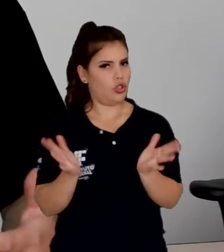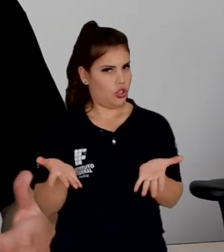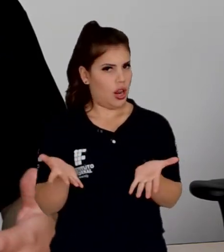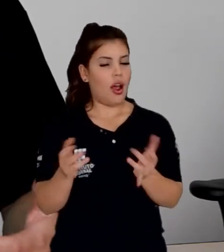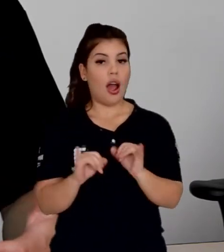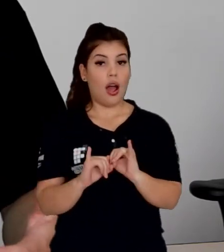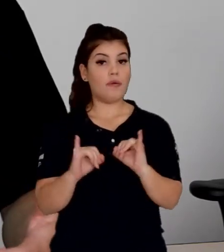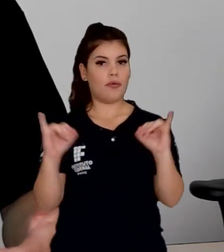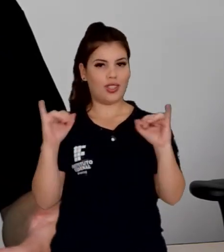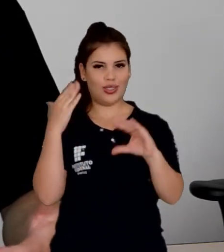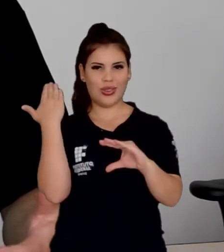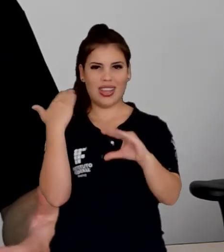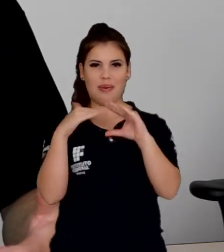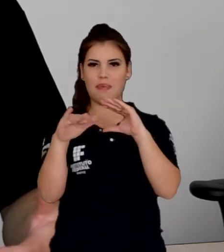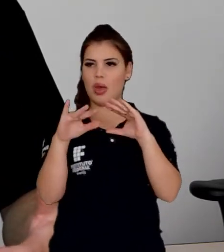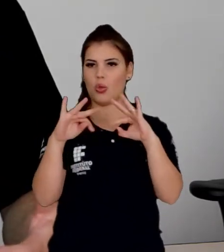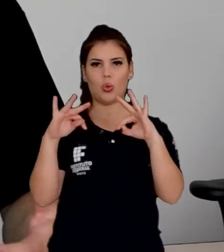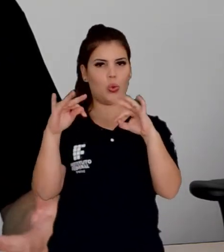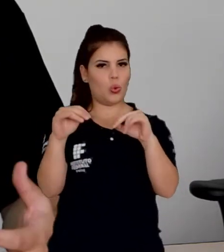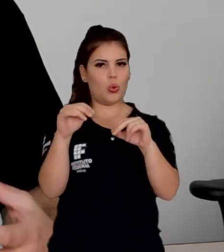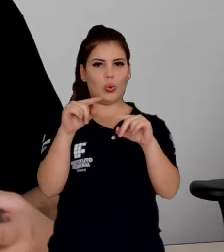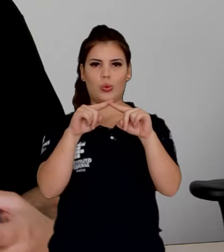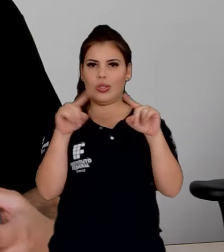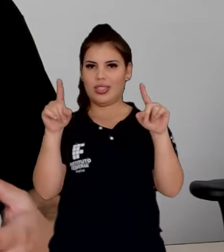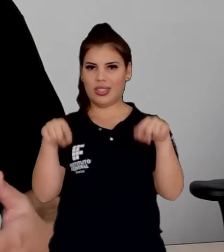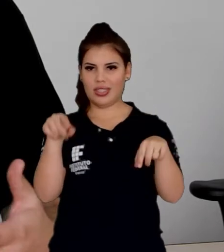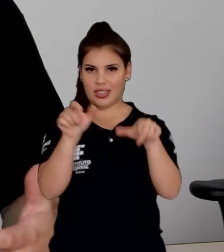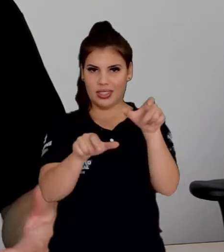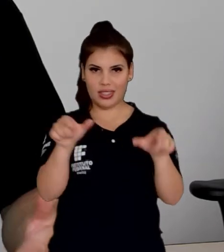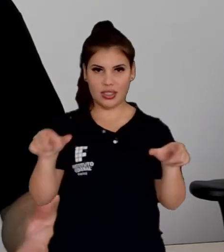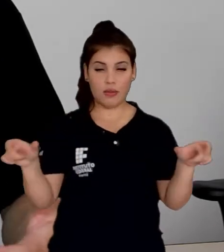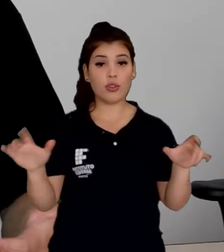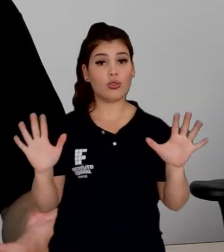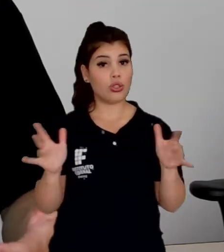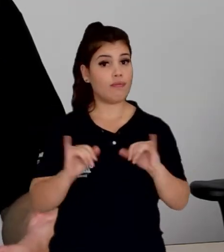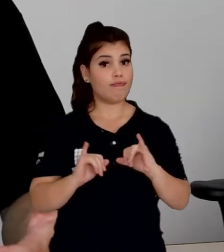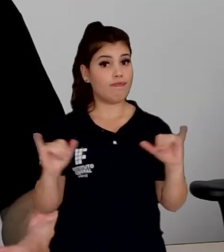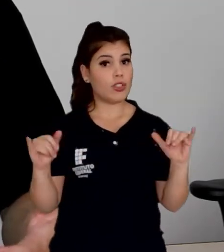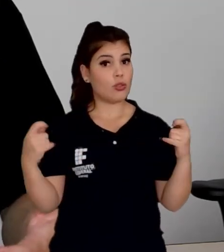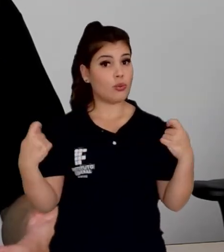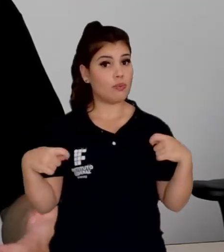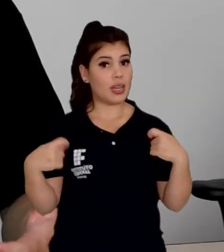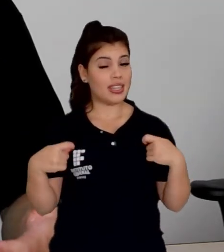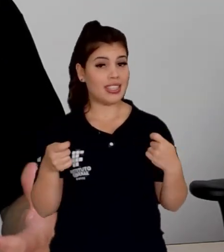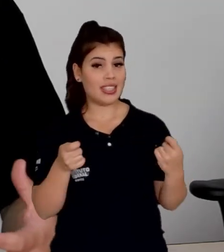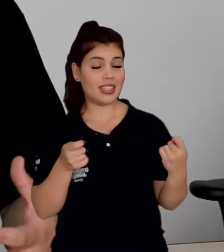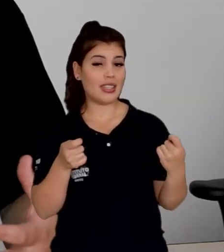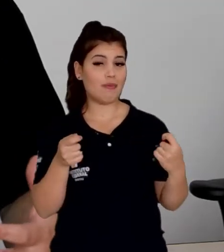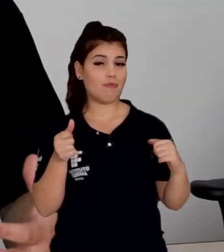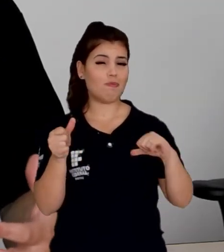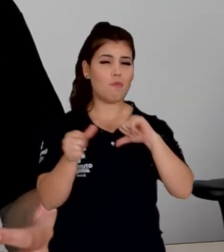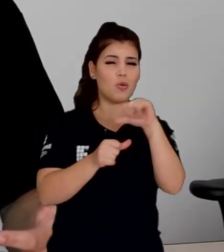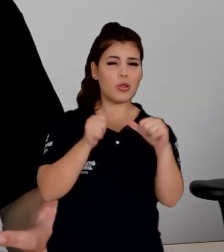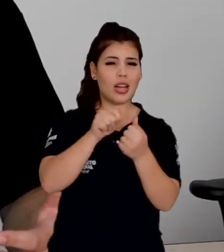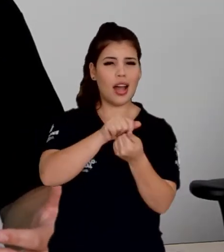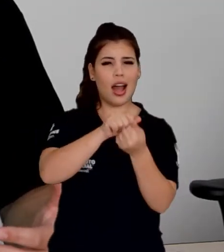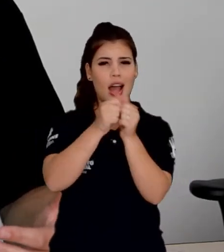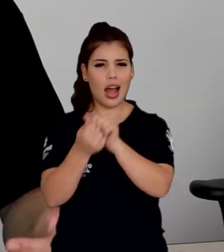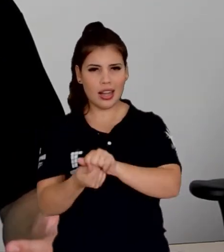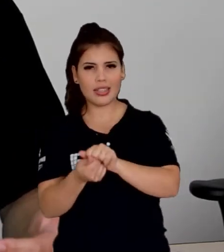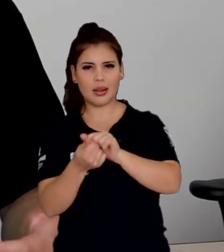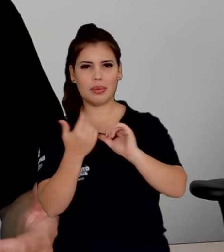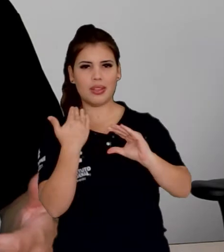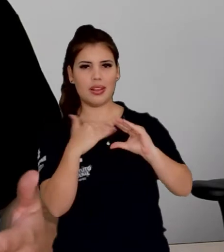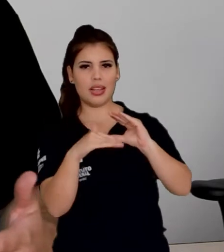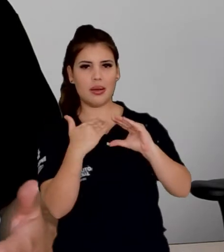primeira etapa, e foi o comunicado que foi enviado para todos os servidores, para que façam a regularização das suas contas, para um consumo aí